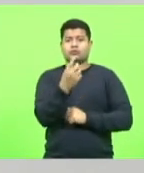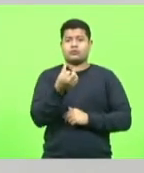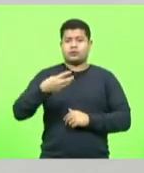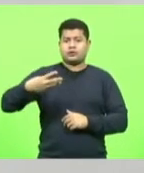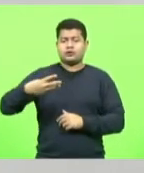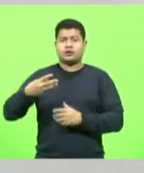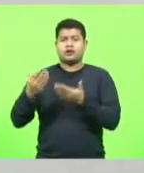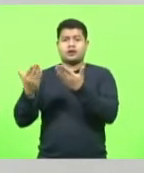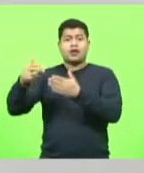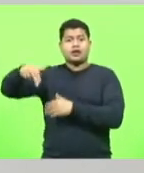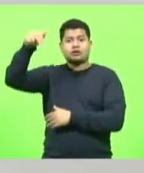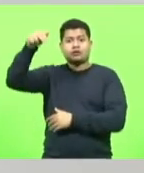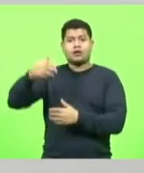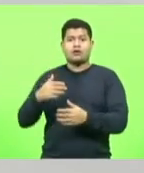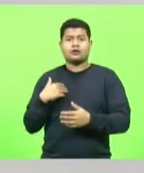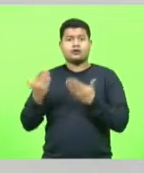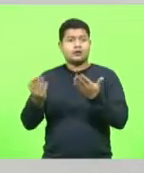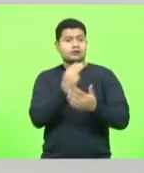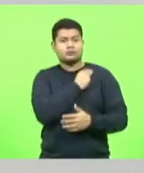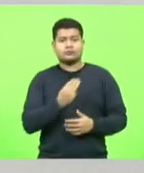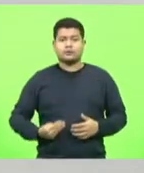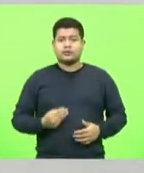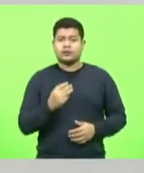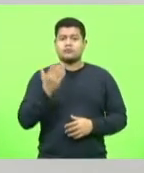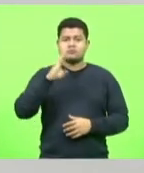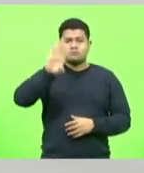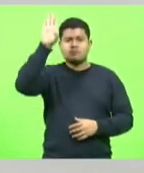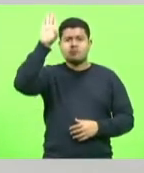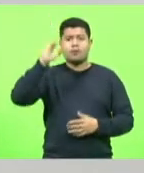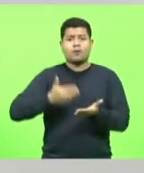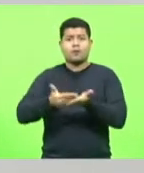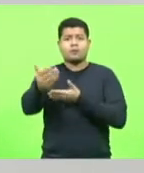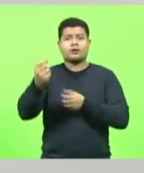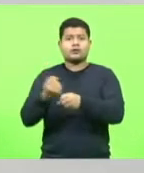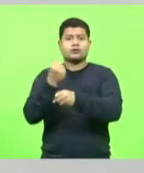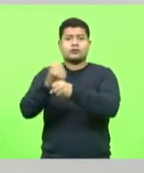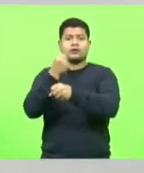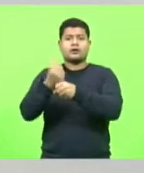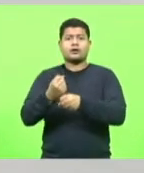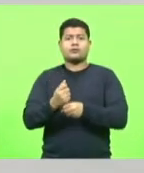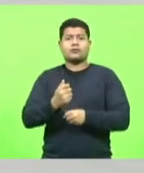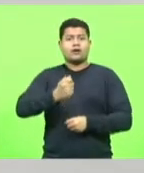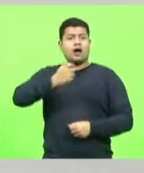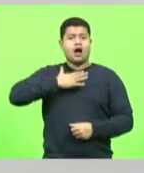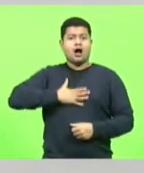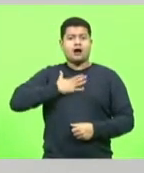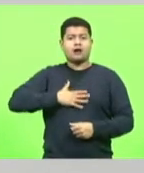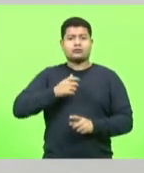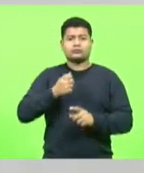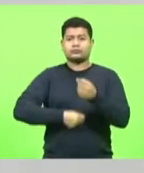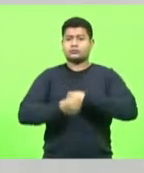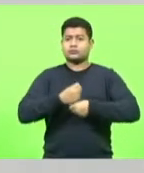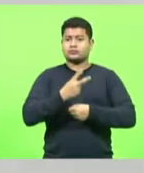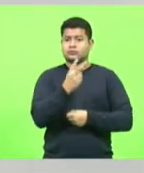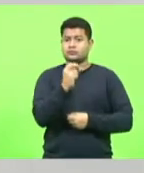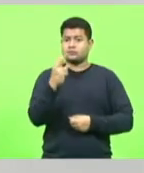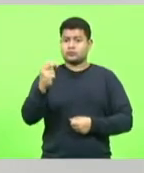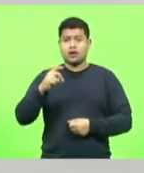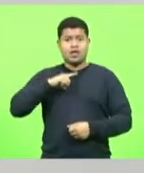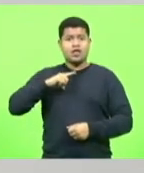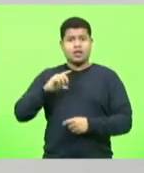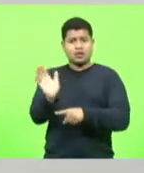prometeu que iria iniciar em agosto do ano passado disse de viva voz tem vídeo gravado